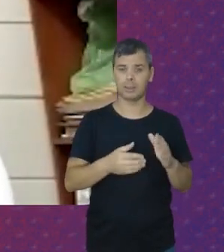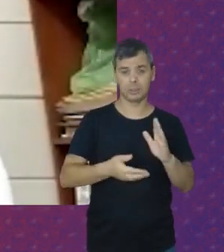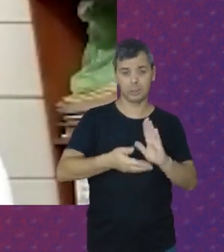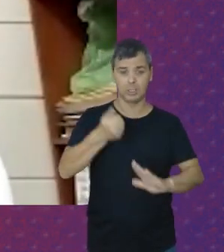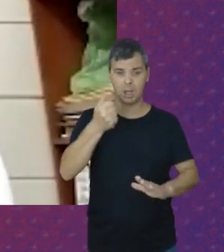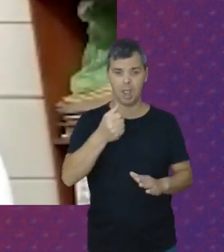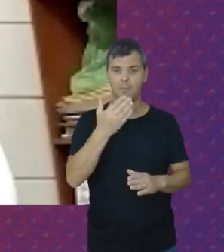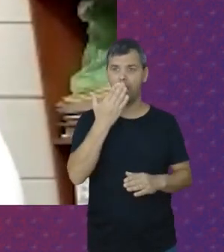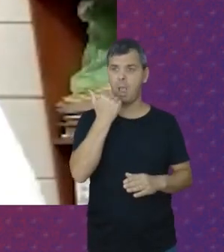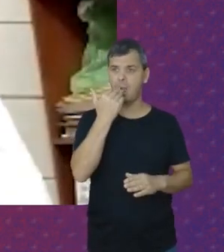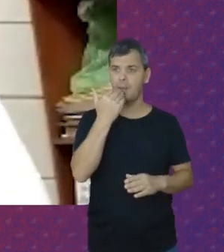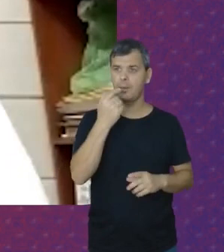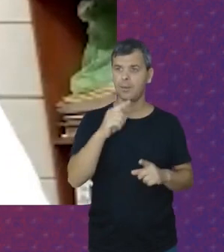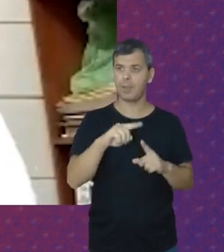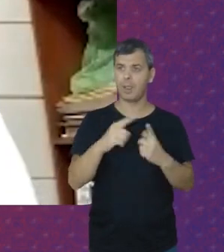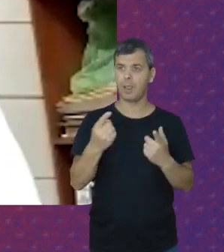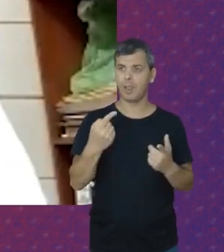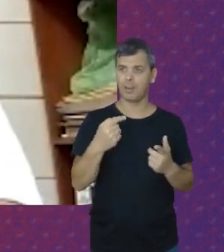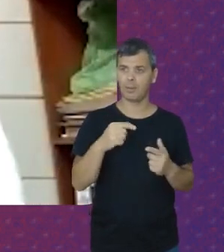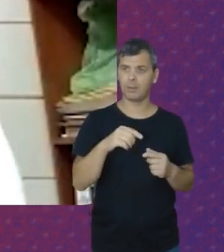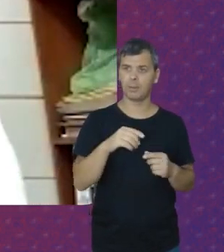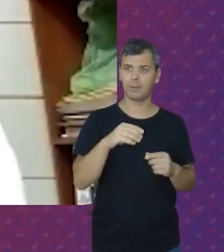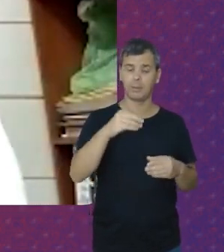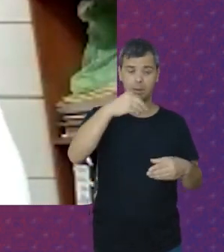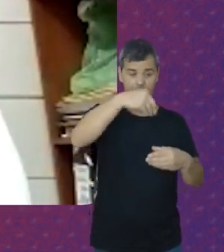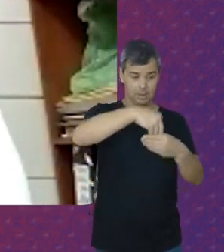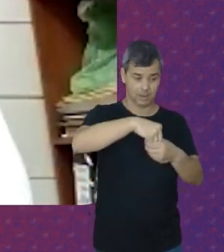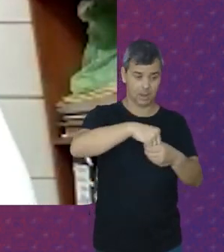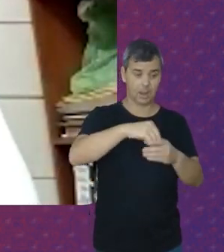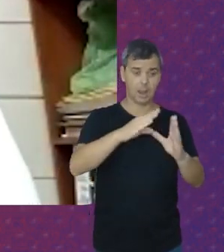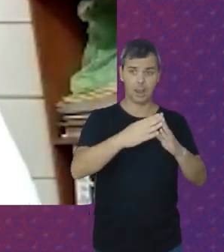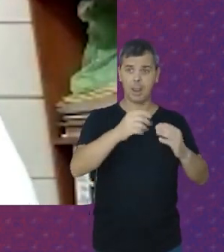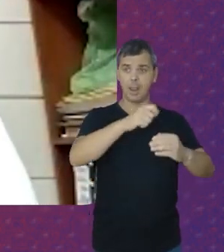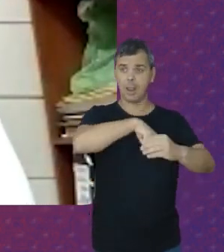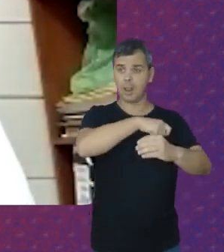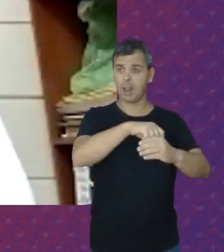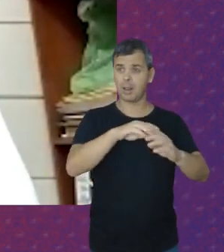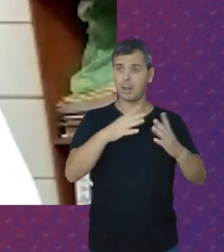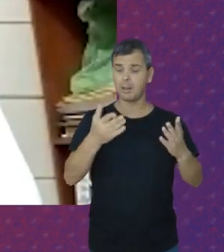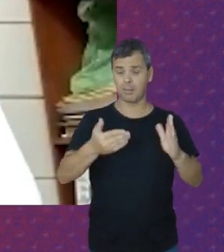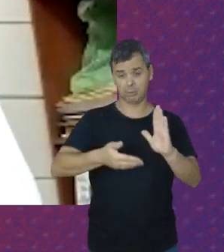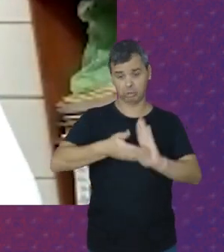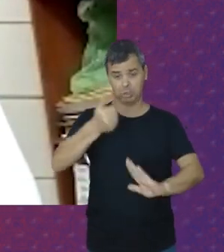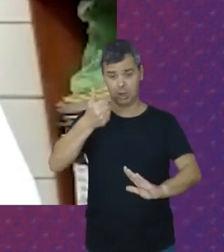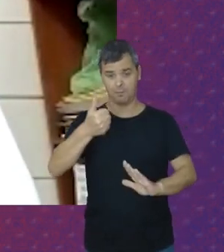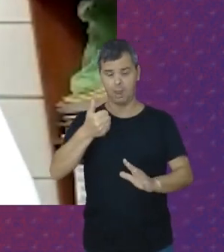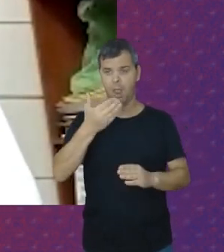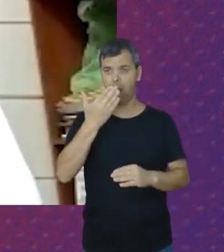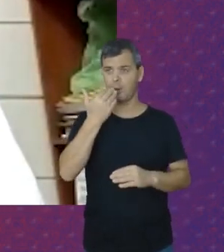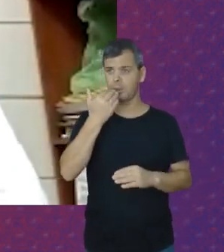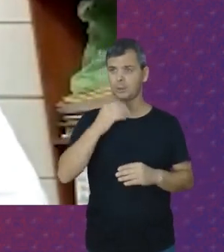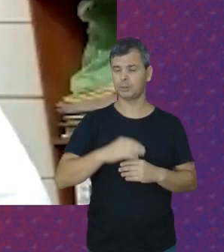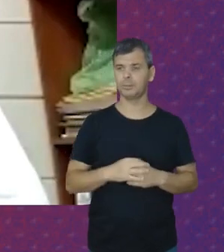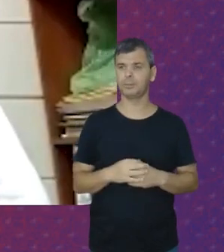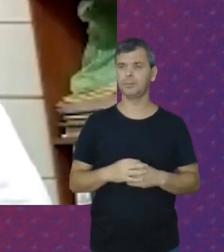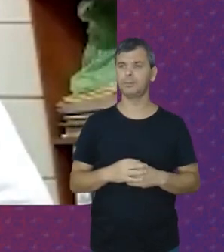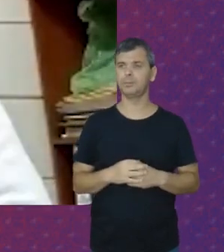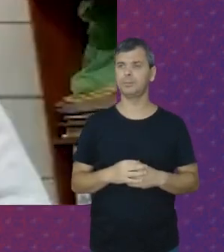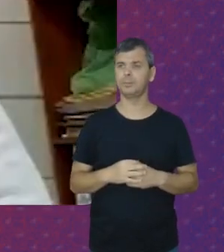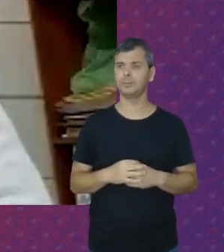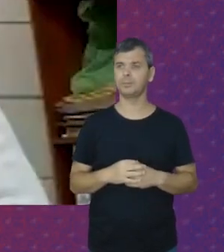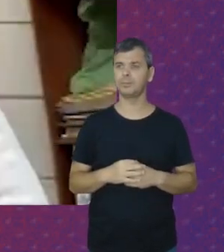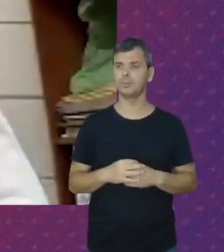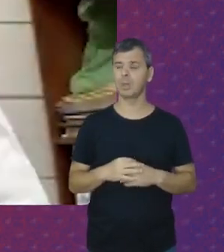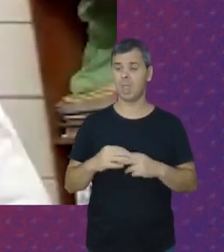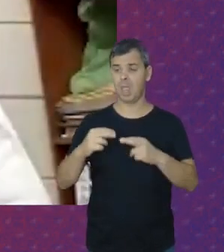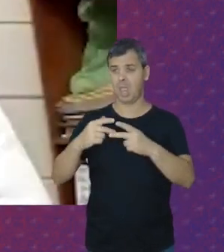trabalhadora Doméstica Ela trabalhando Com a alimentação Dentro da casa Mas era descontada A alimentação Dela Os produtos